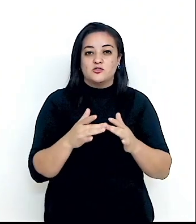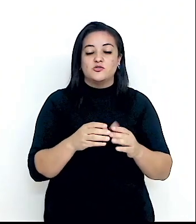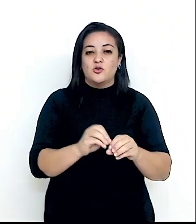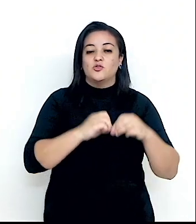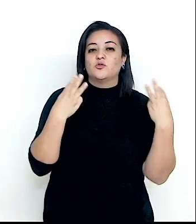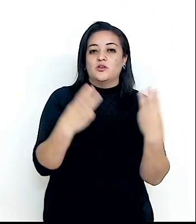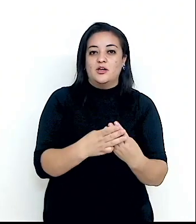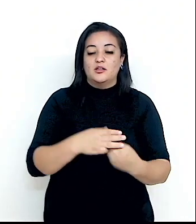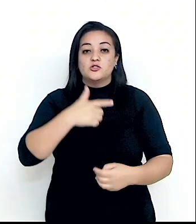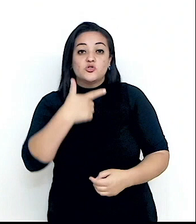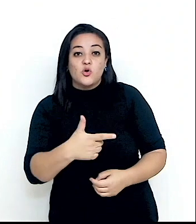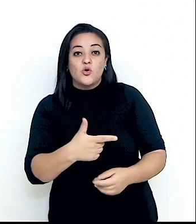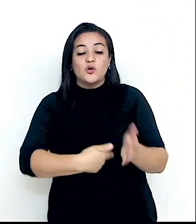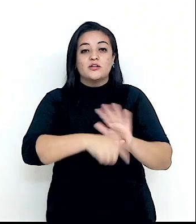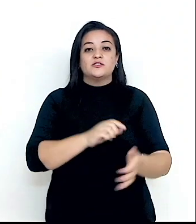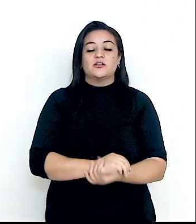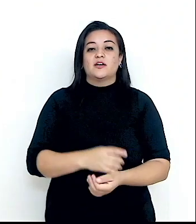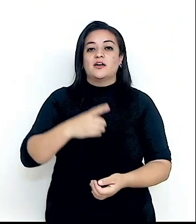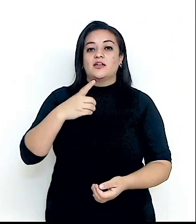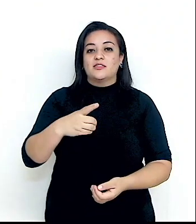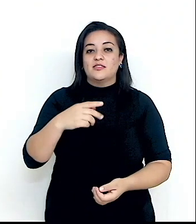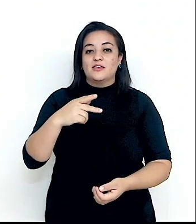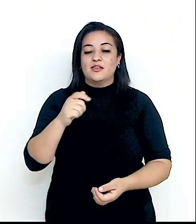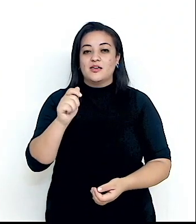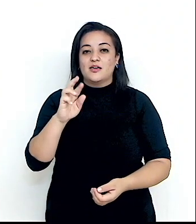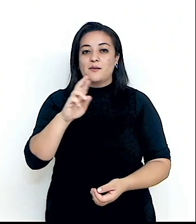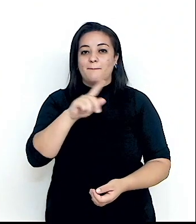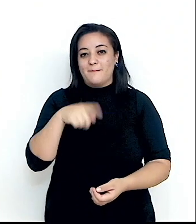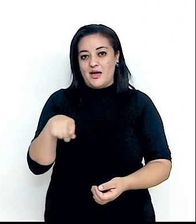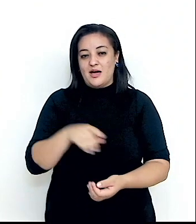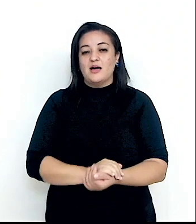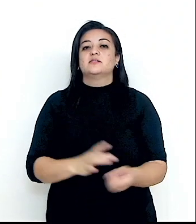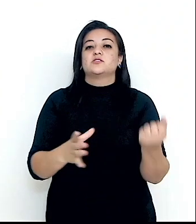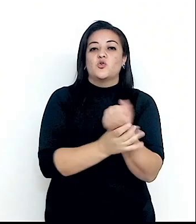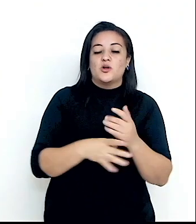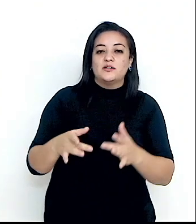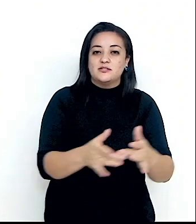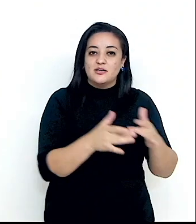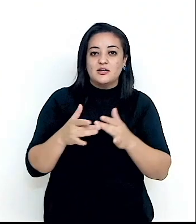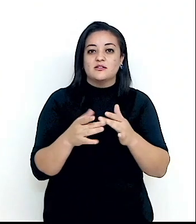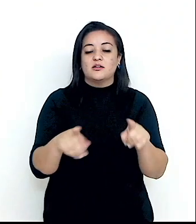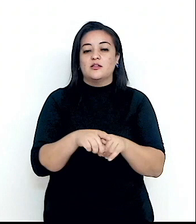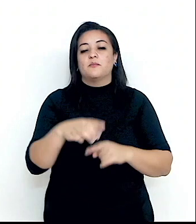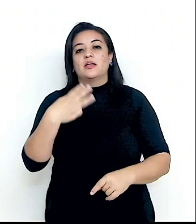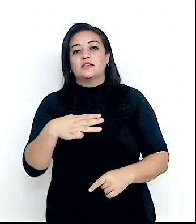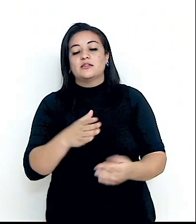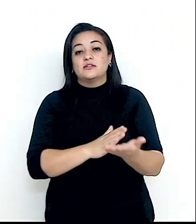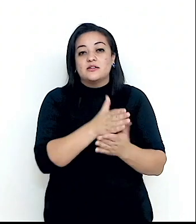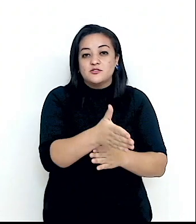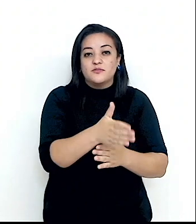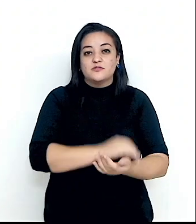antiga de paz, sistemas de paz e segurança internacionais. E a terceira divisão,